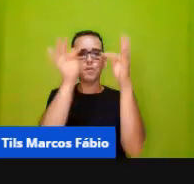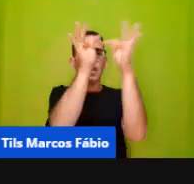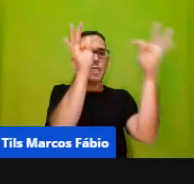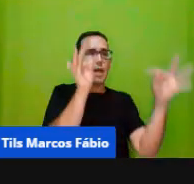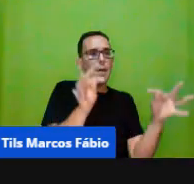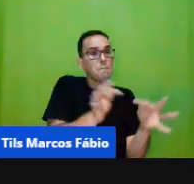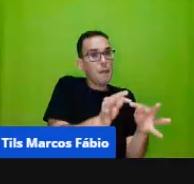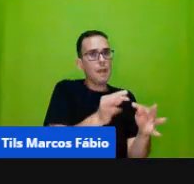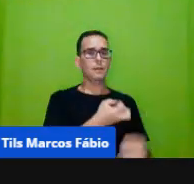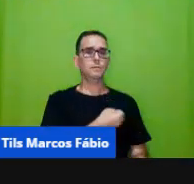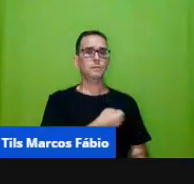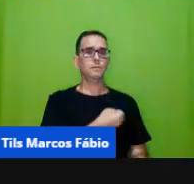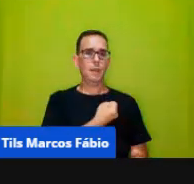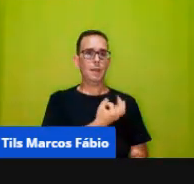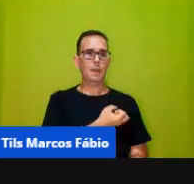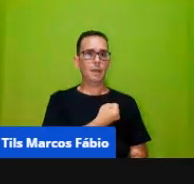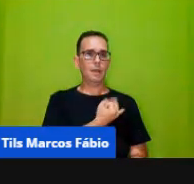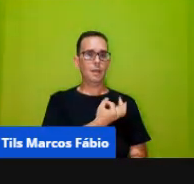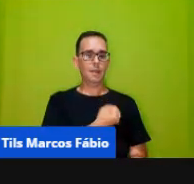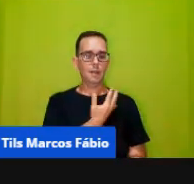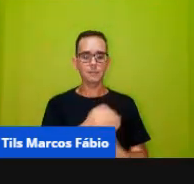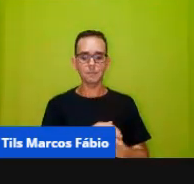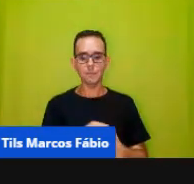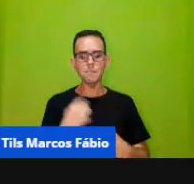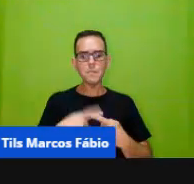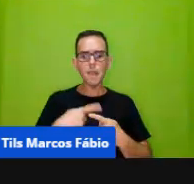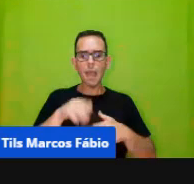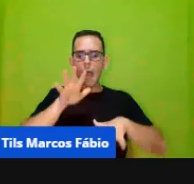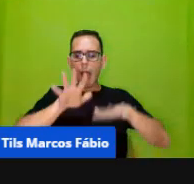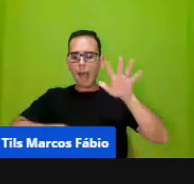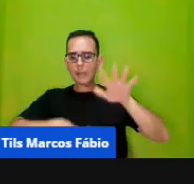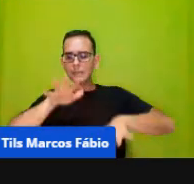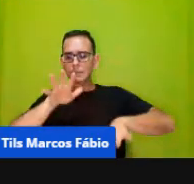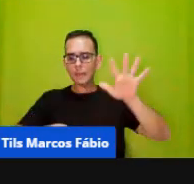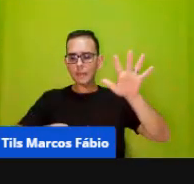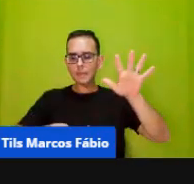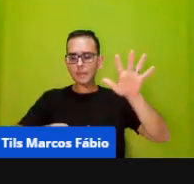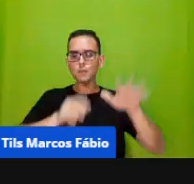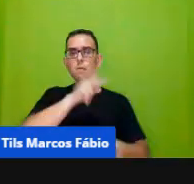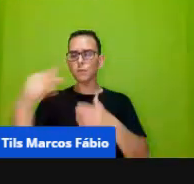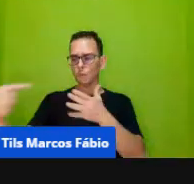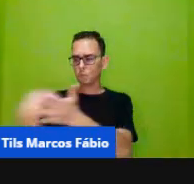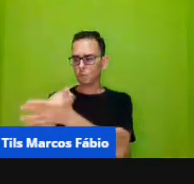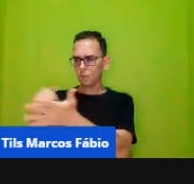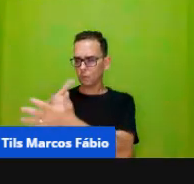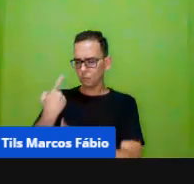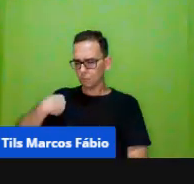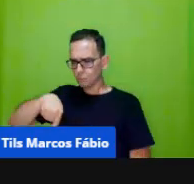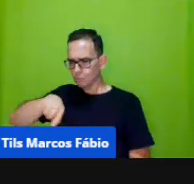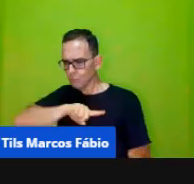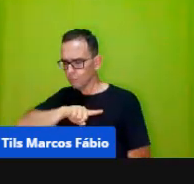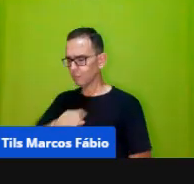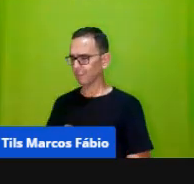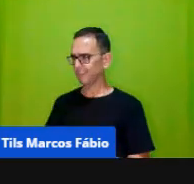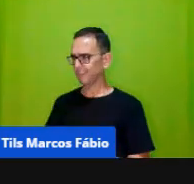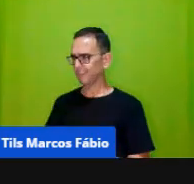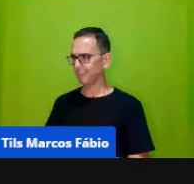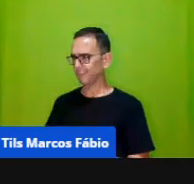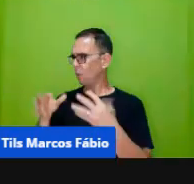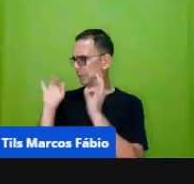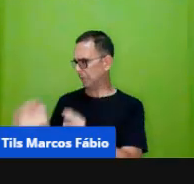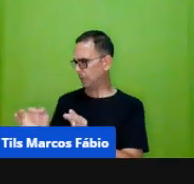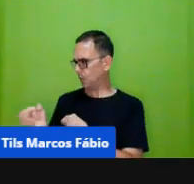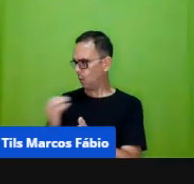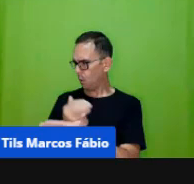numérico porque às vezes o professor ele pergunta para a gente qual que é o correto? Eu começar do número